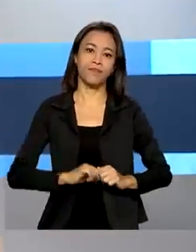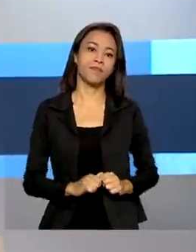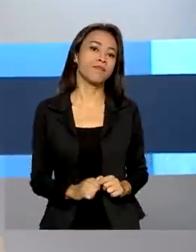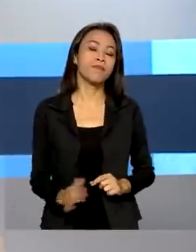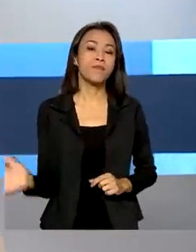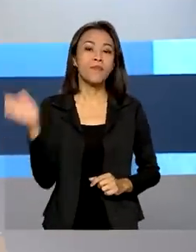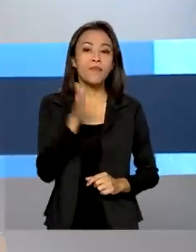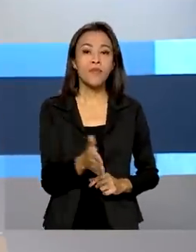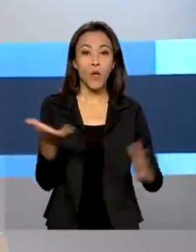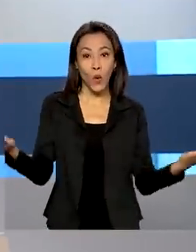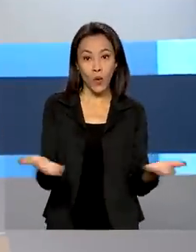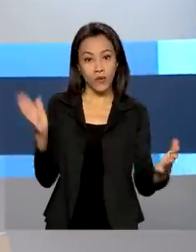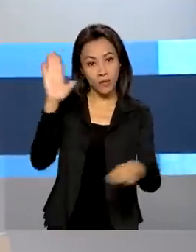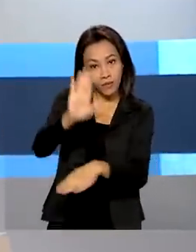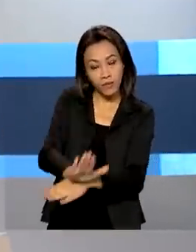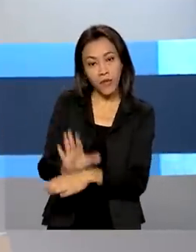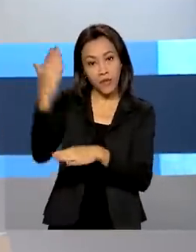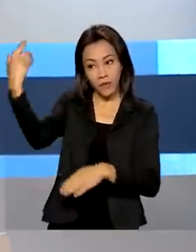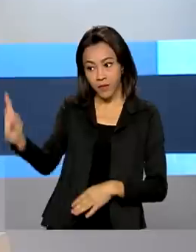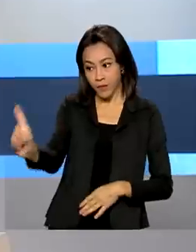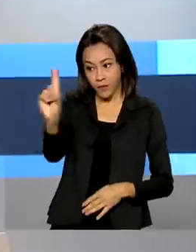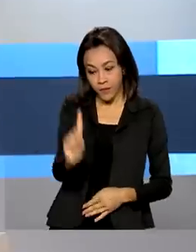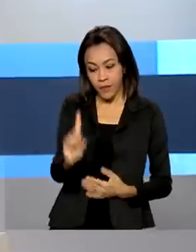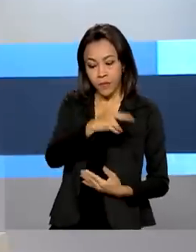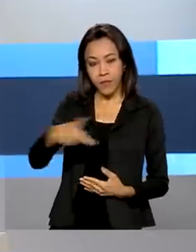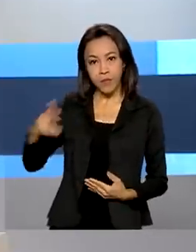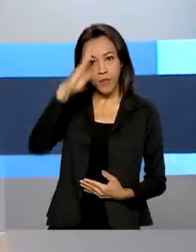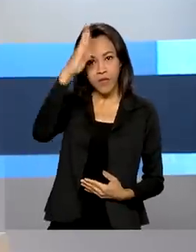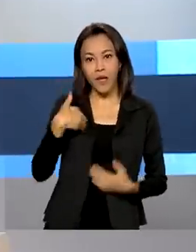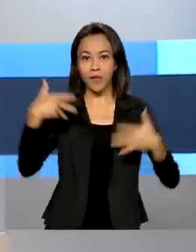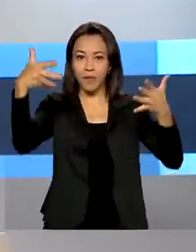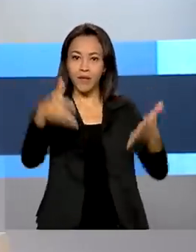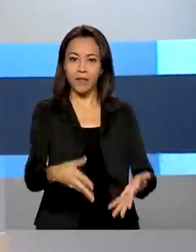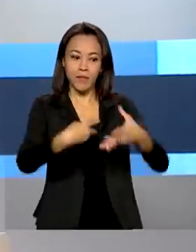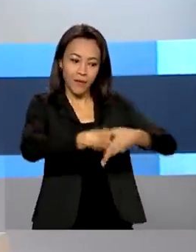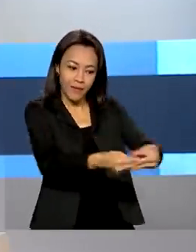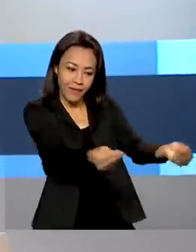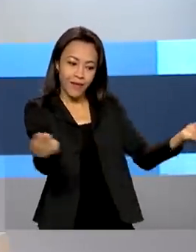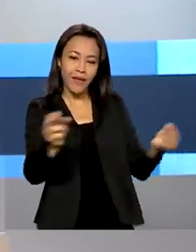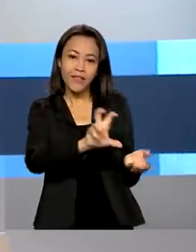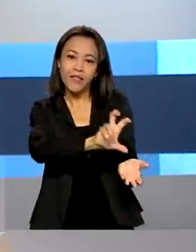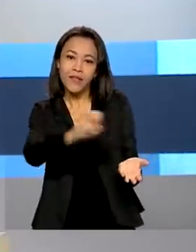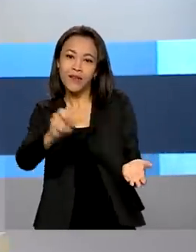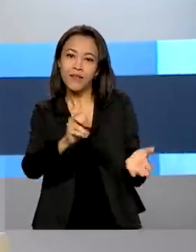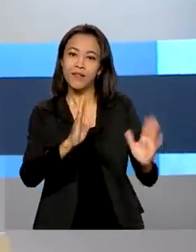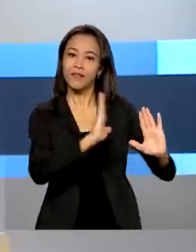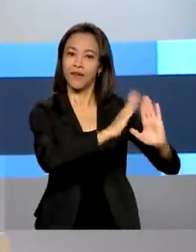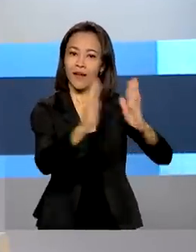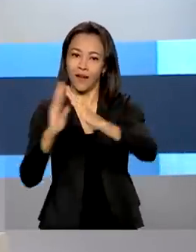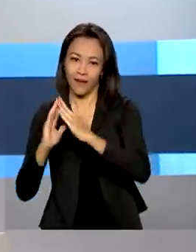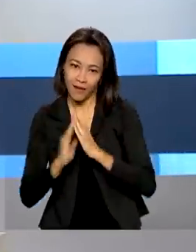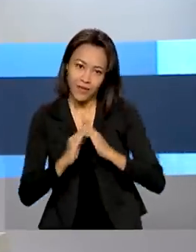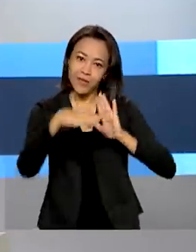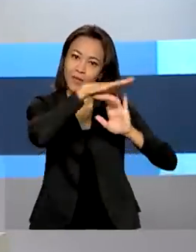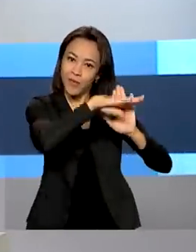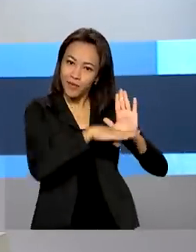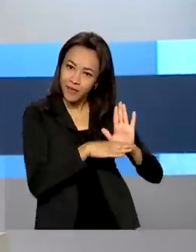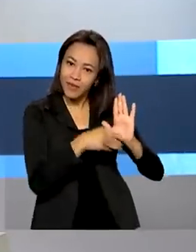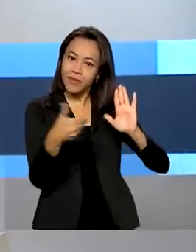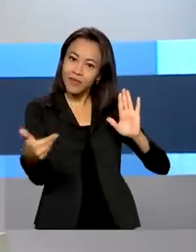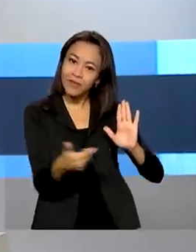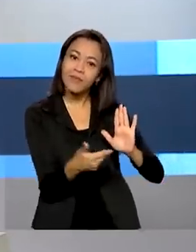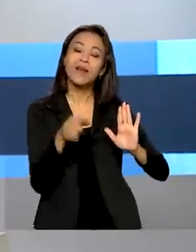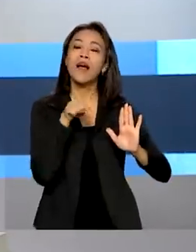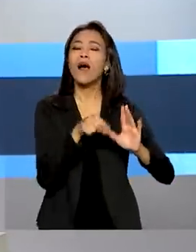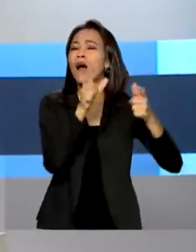Hoje à tarde, o presidente Jair Bolsonaro participa da entrega de 500 moradias do programa Casa Verde Amarela para famílias de baixa renda do